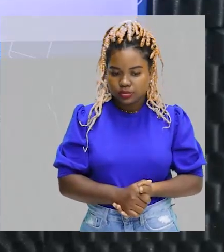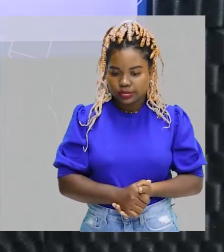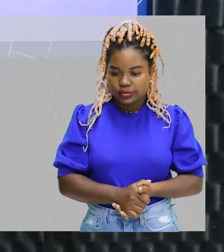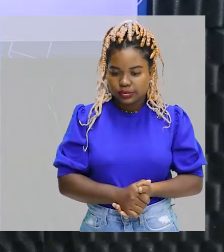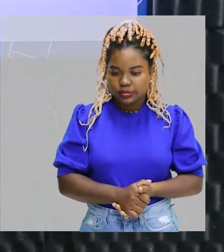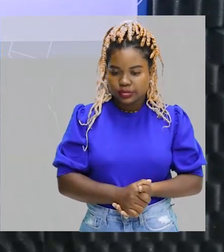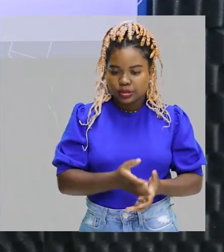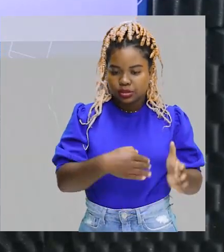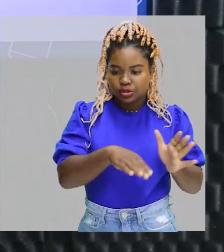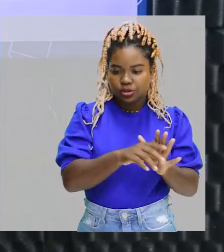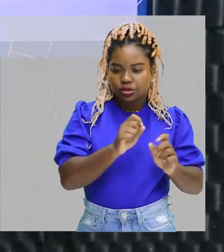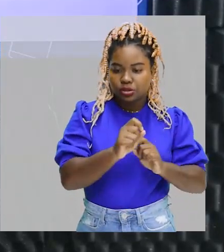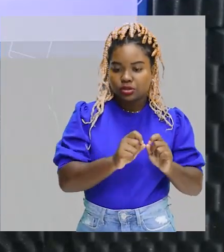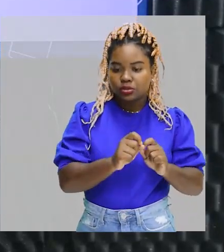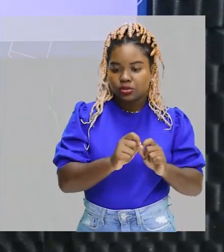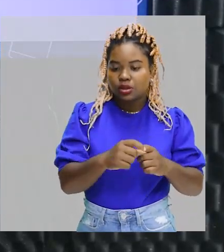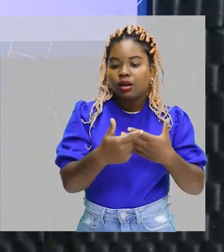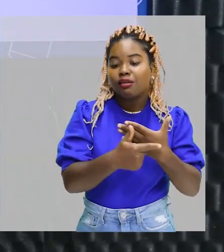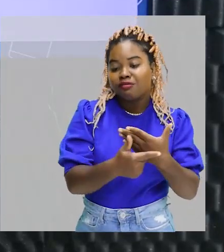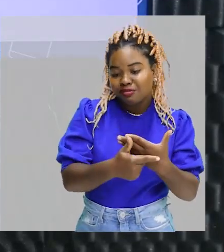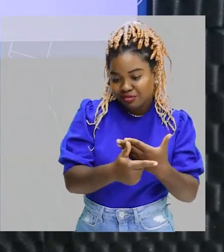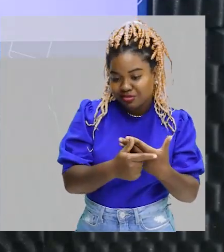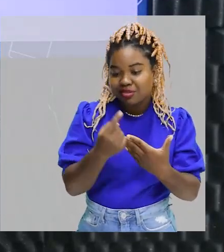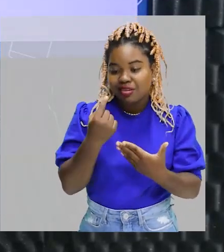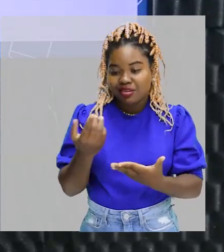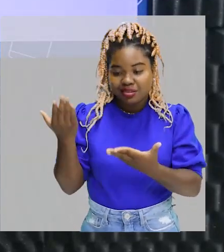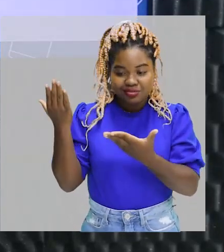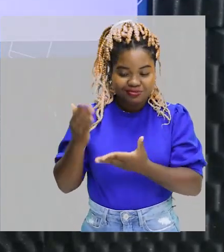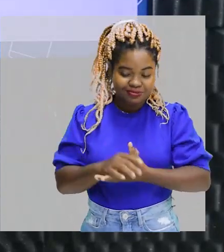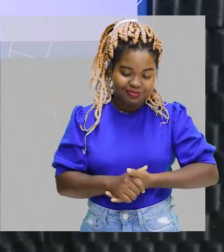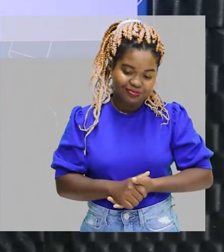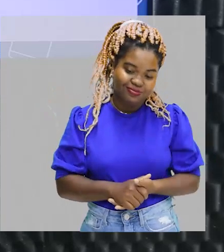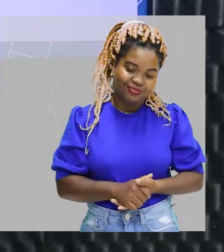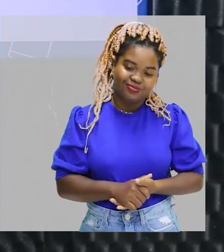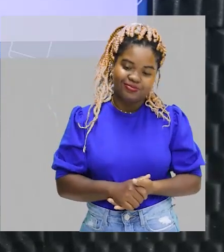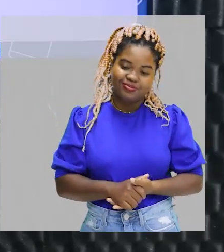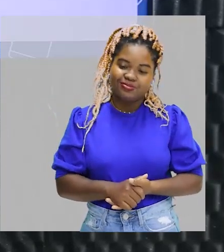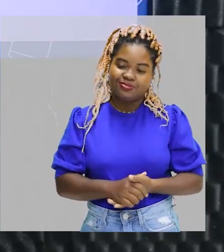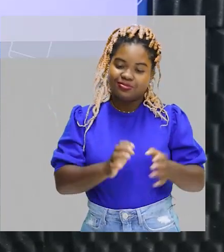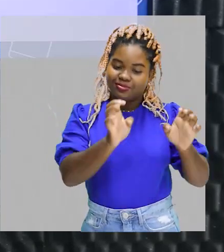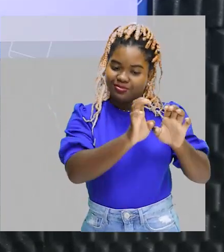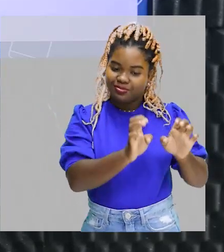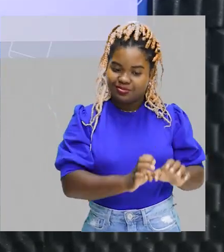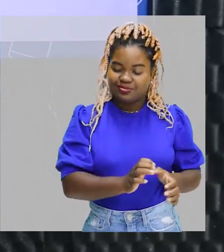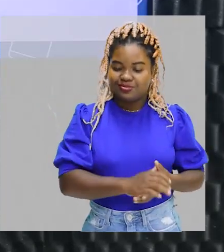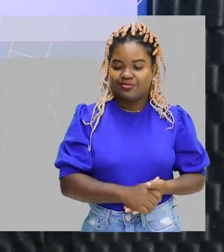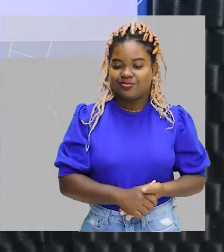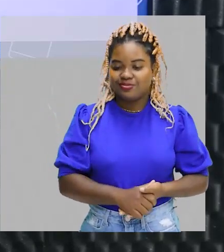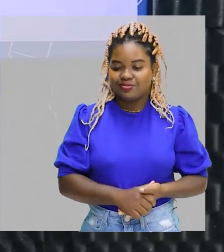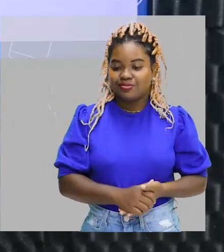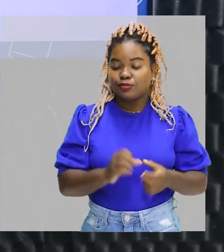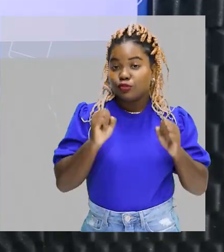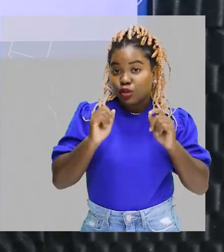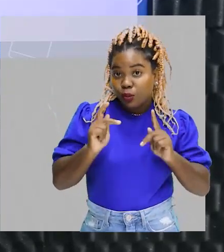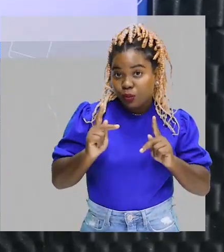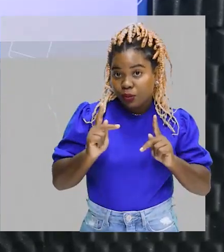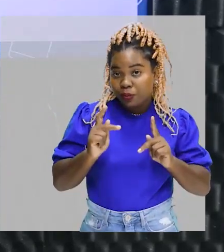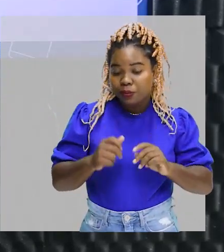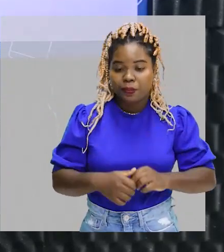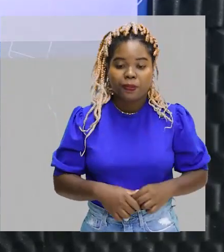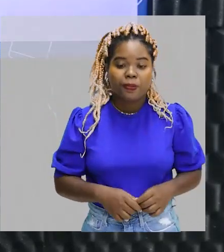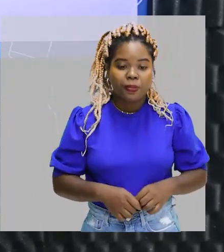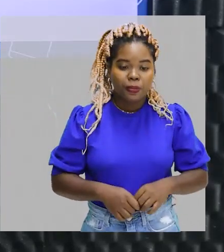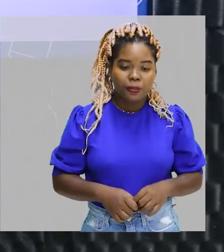chegar à fórmula molecular, certo? A fórmula molecular da estrutura do butano. Show de bola, turminha?